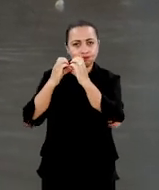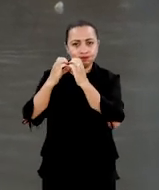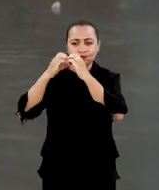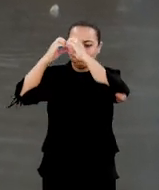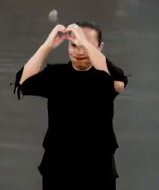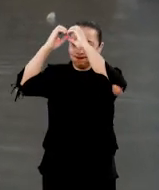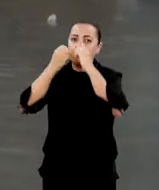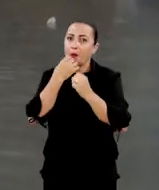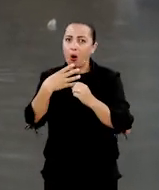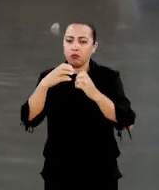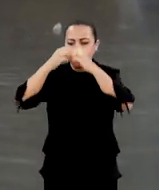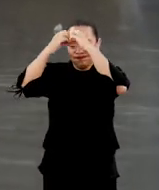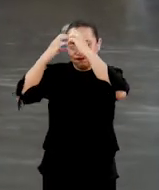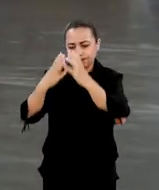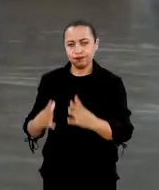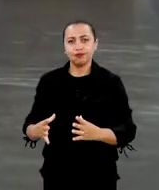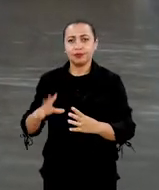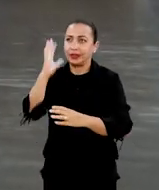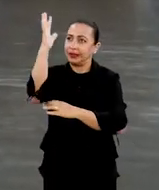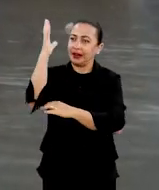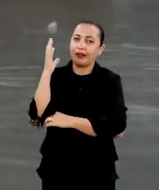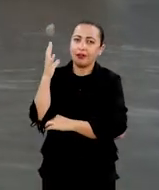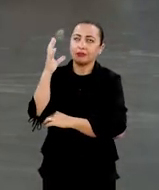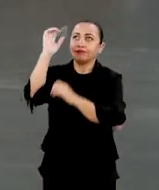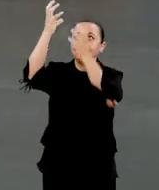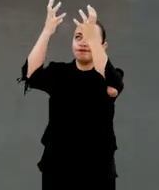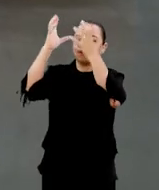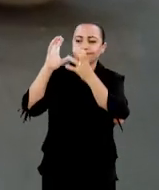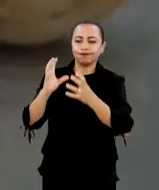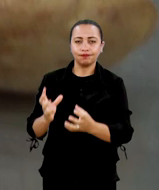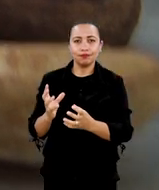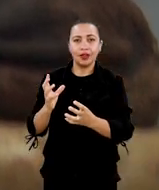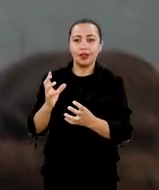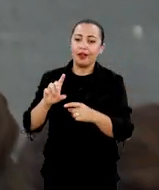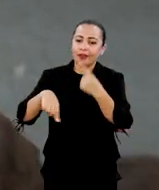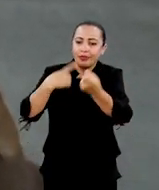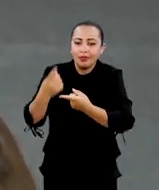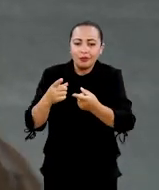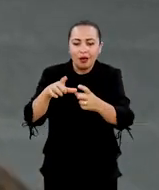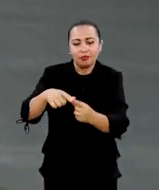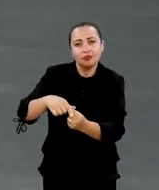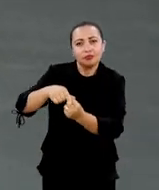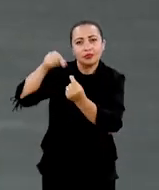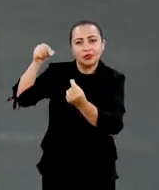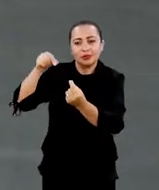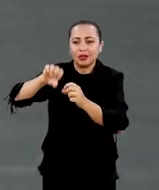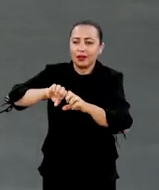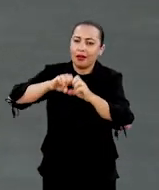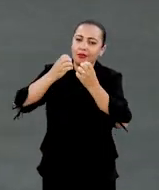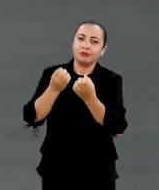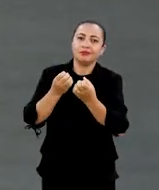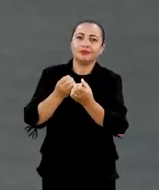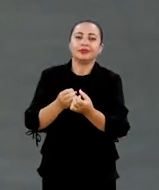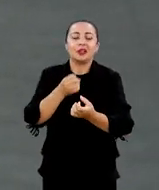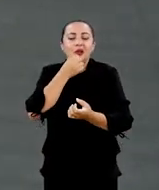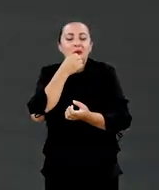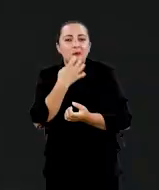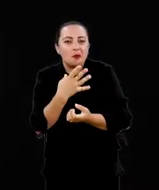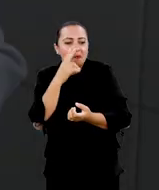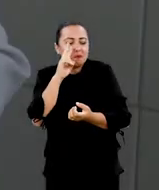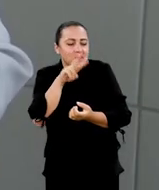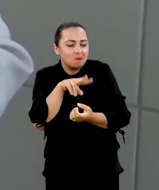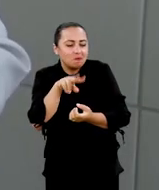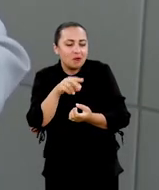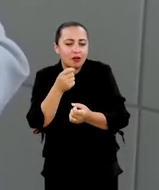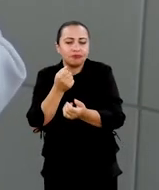esse coco despenca, tá certo? Esse recipiente despenca e liberando o nosso